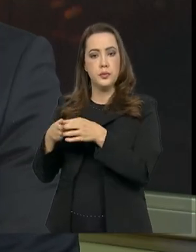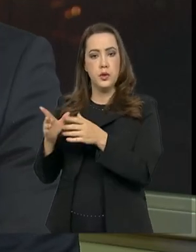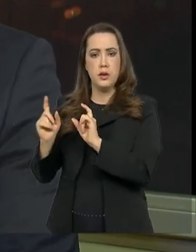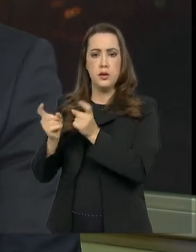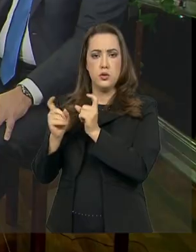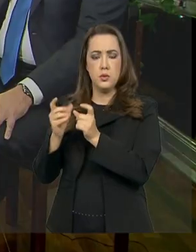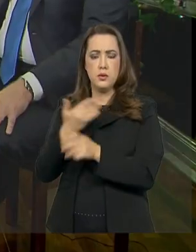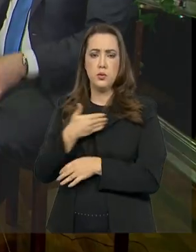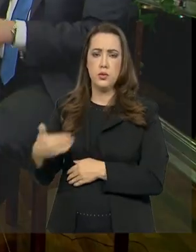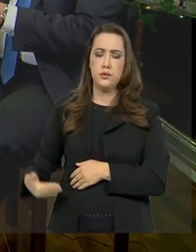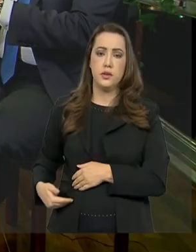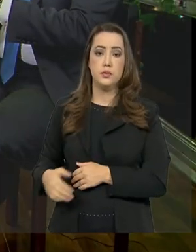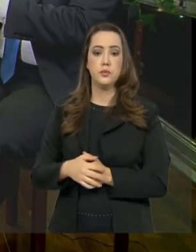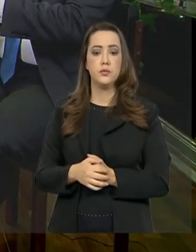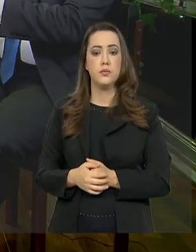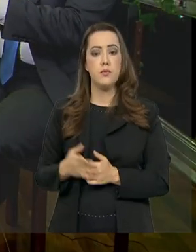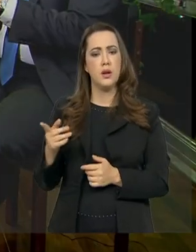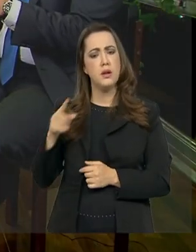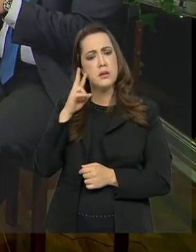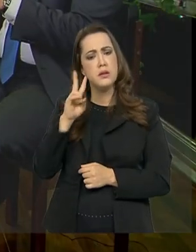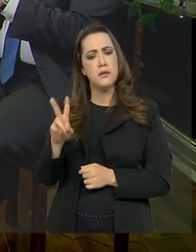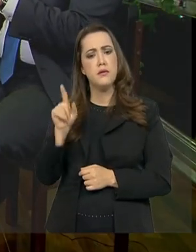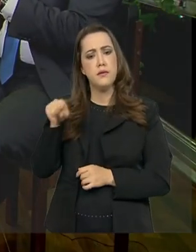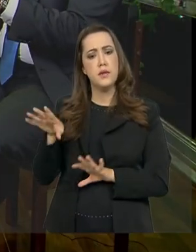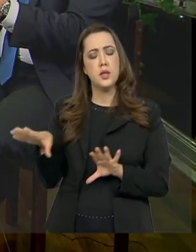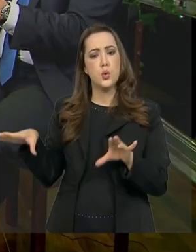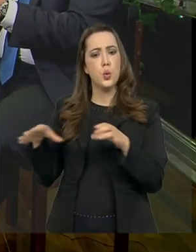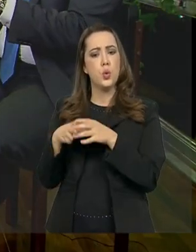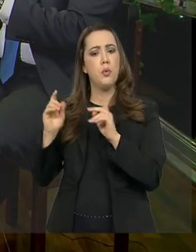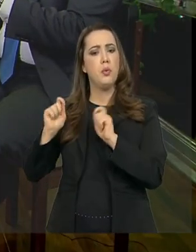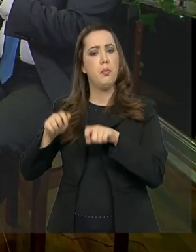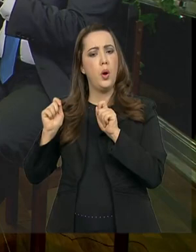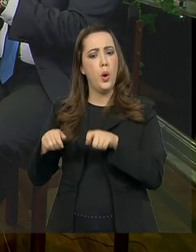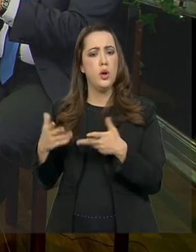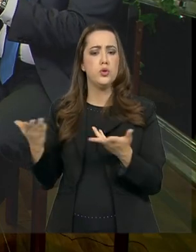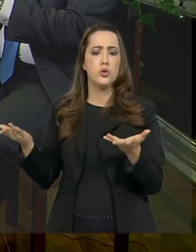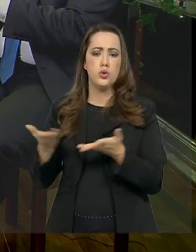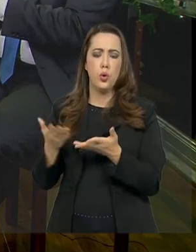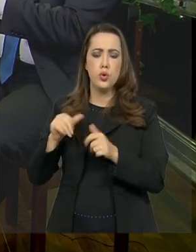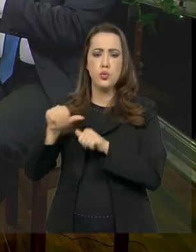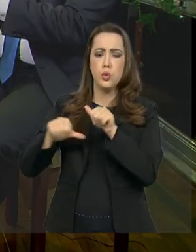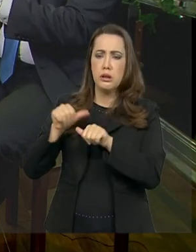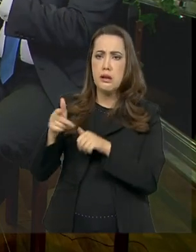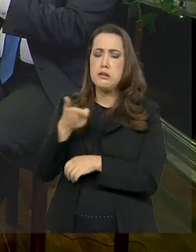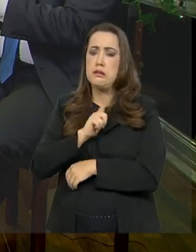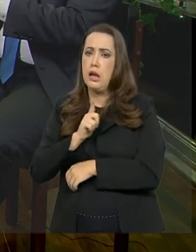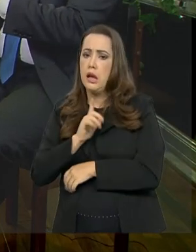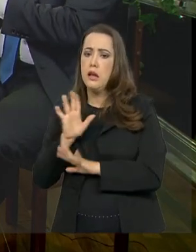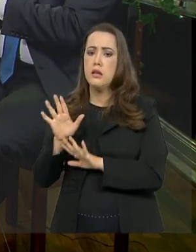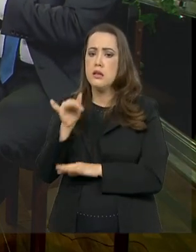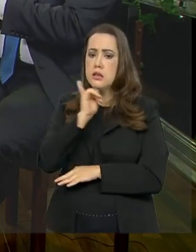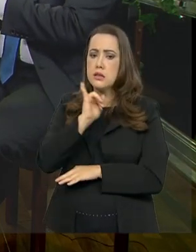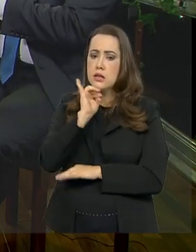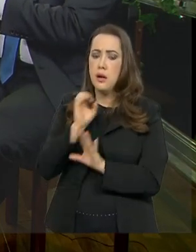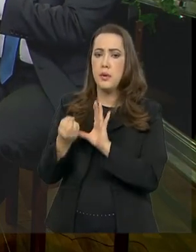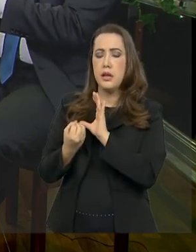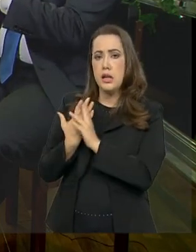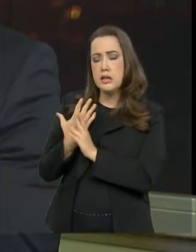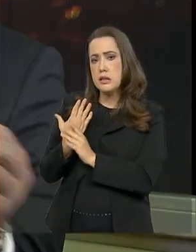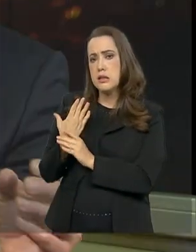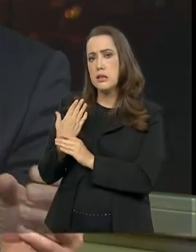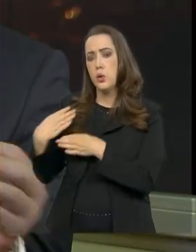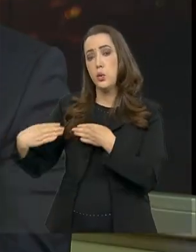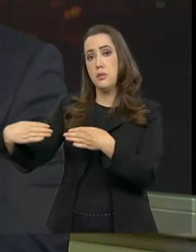pública federal, o senhor acha que essa composição ainda pode comportar alguma mudança? Por exemplo, a criação do Ministério da Segurança